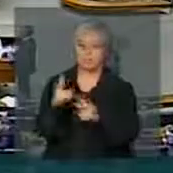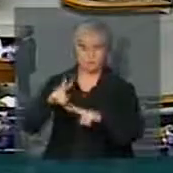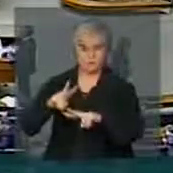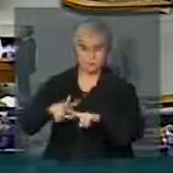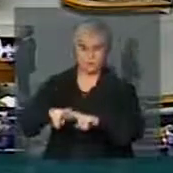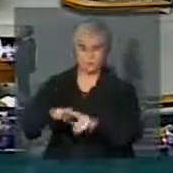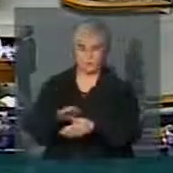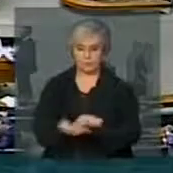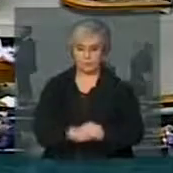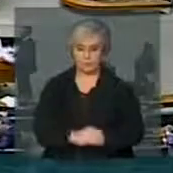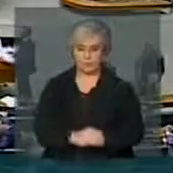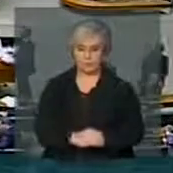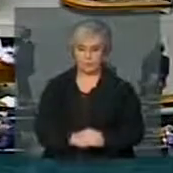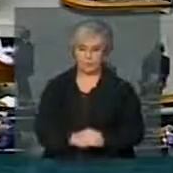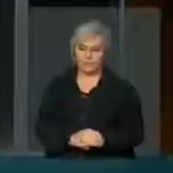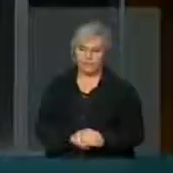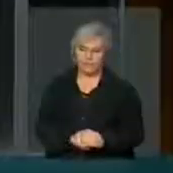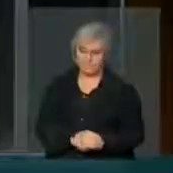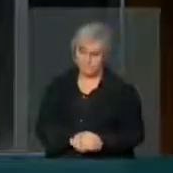o deputado Ivan Valente.